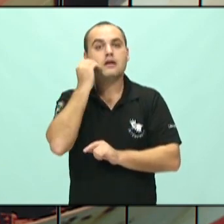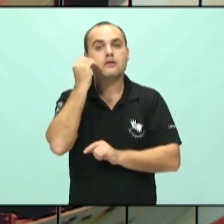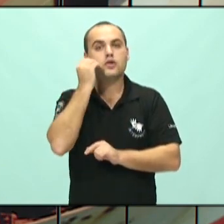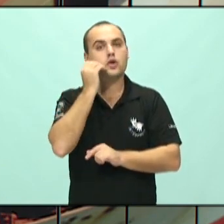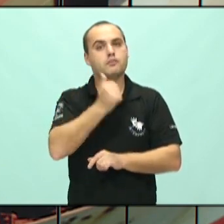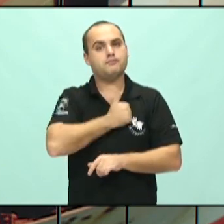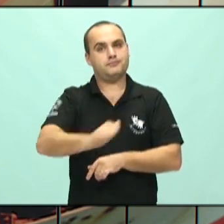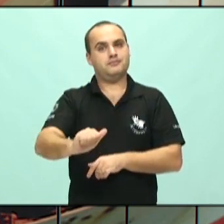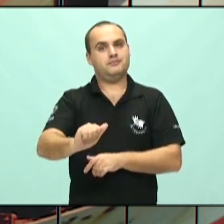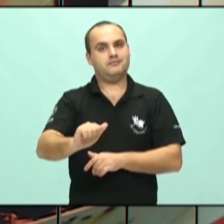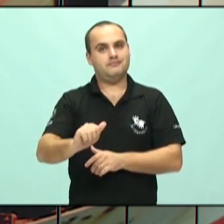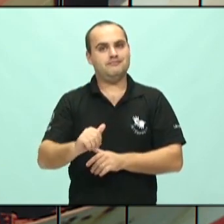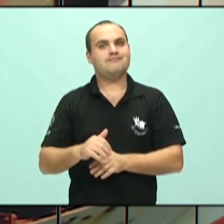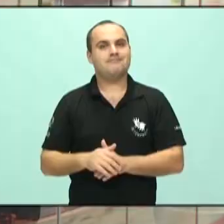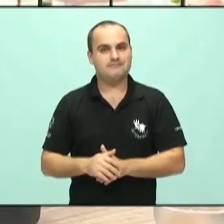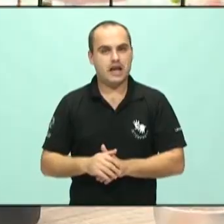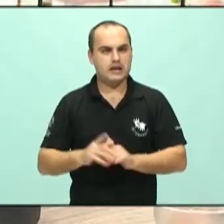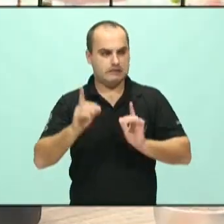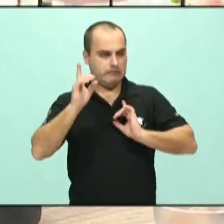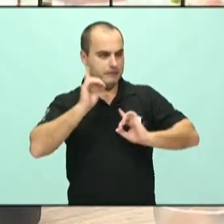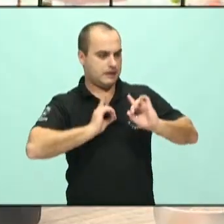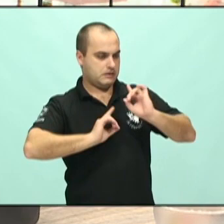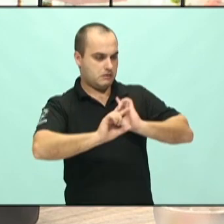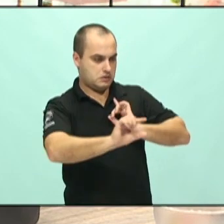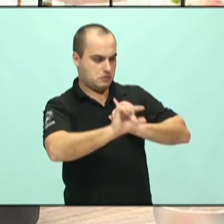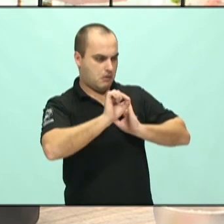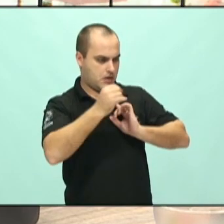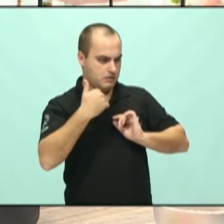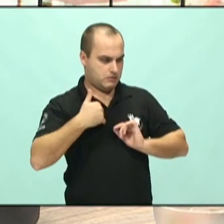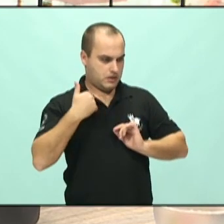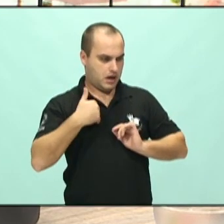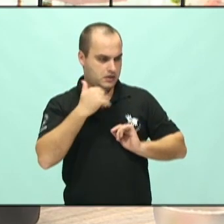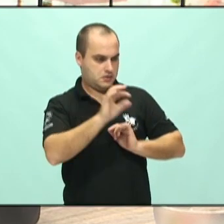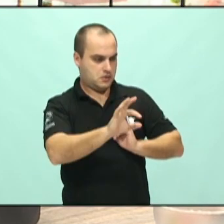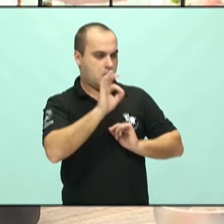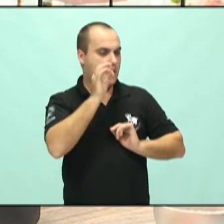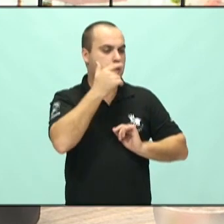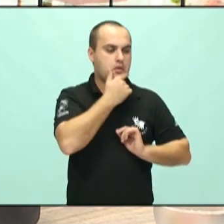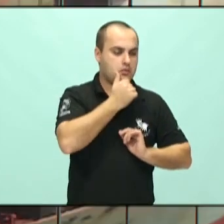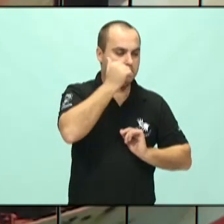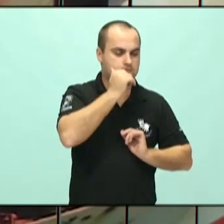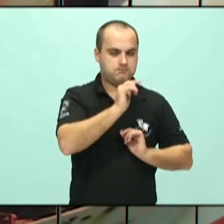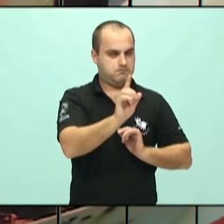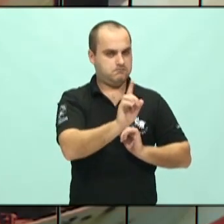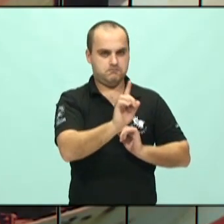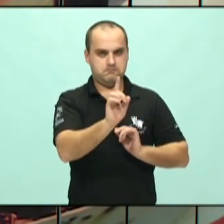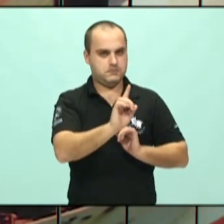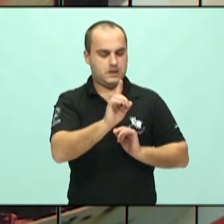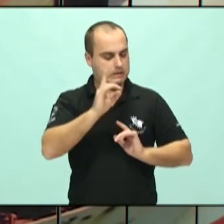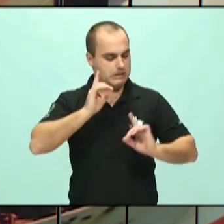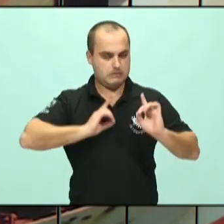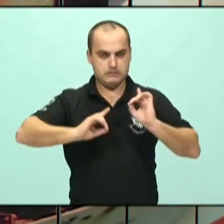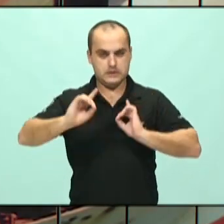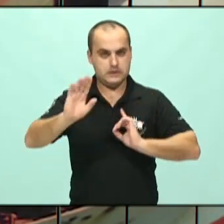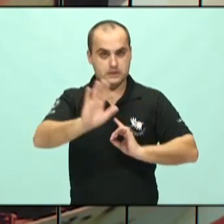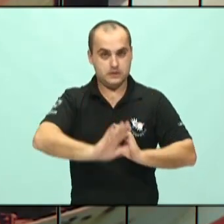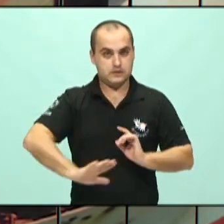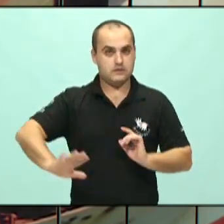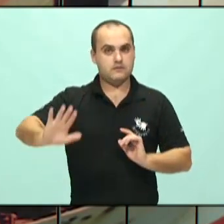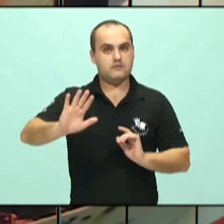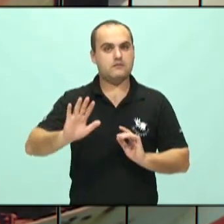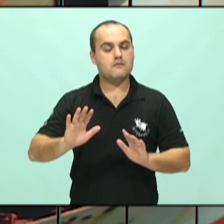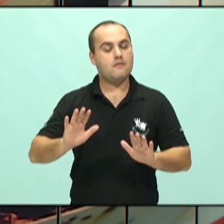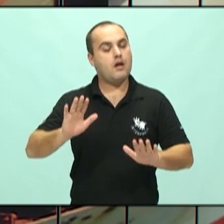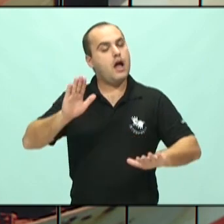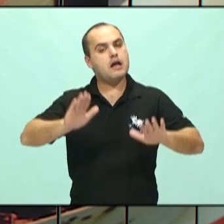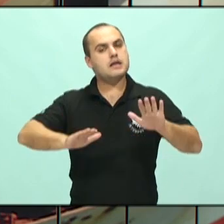depressão não escolhe idade, não escolhe gênero. Então a gente, a gente começa a entender que talvez a forma que estamos levando a